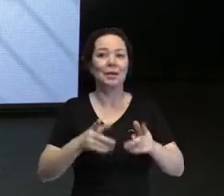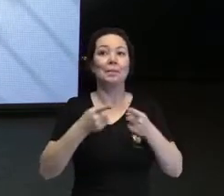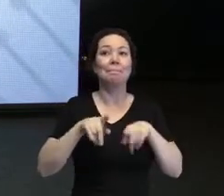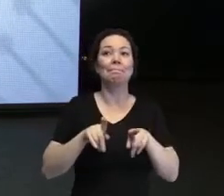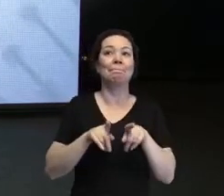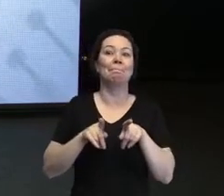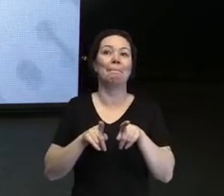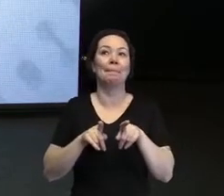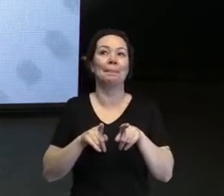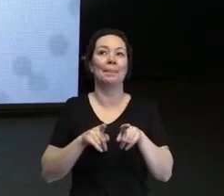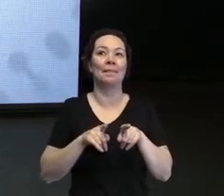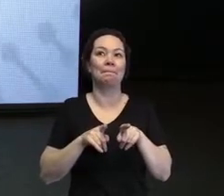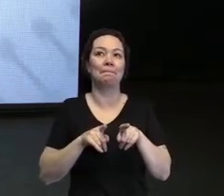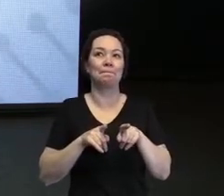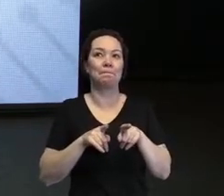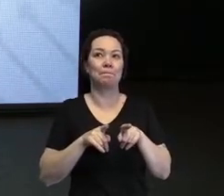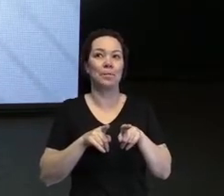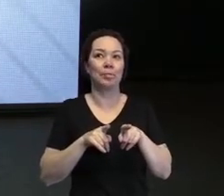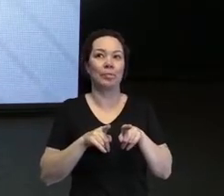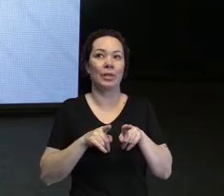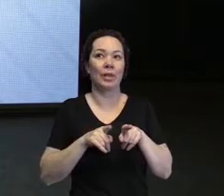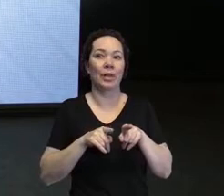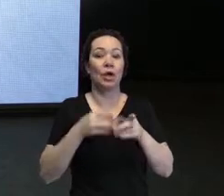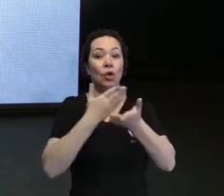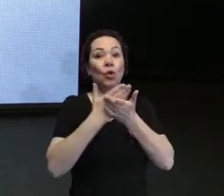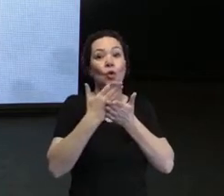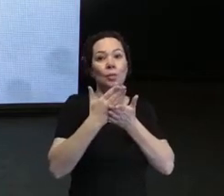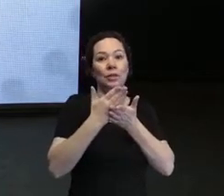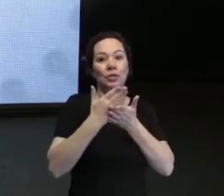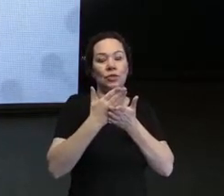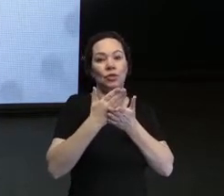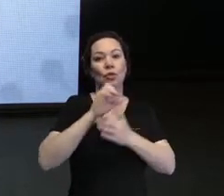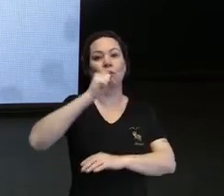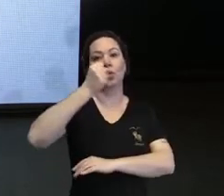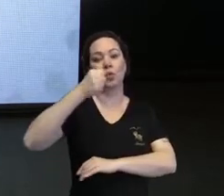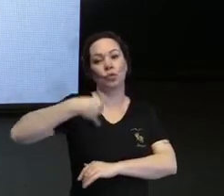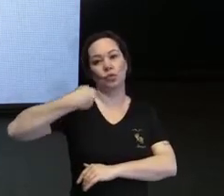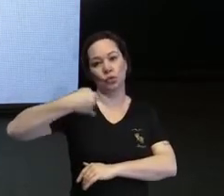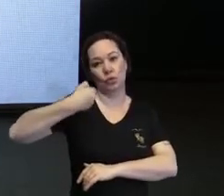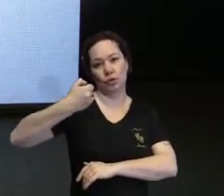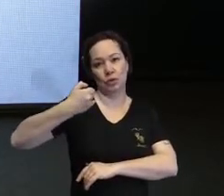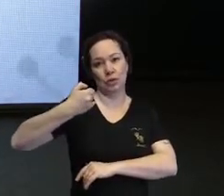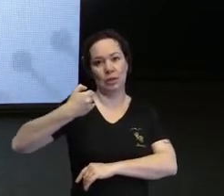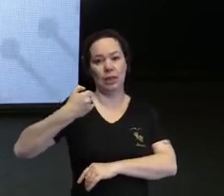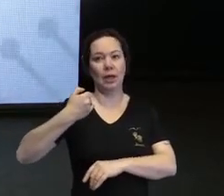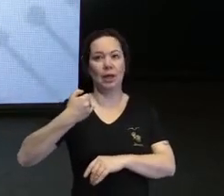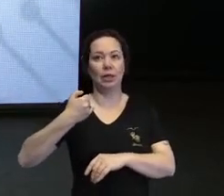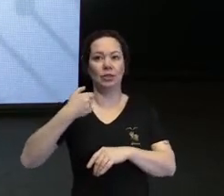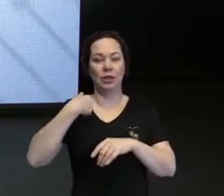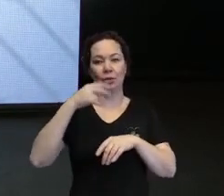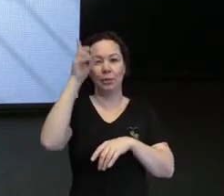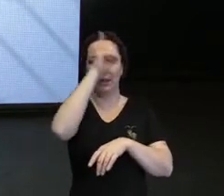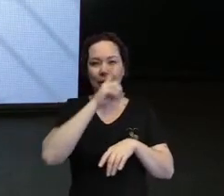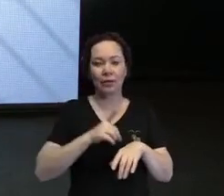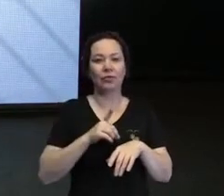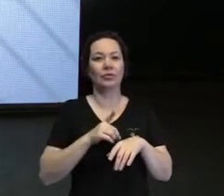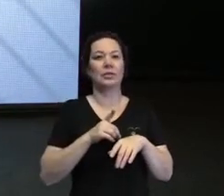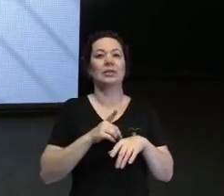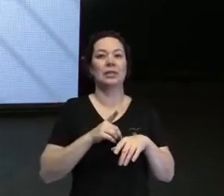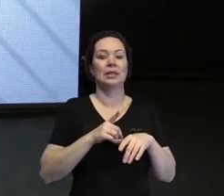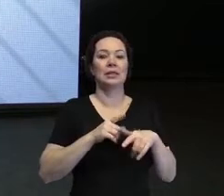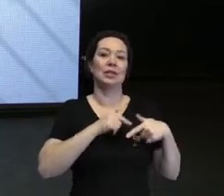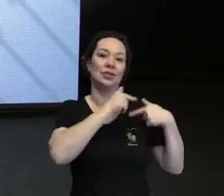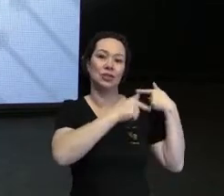eu... A deficiência se manifestou quando eu tinha oito anos de idade, né? Ela é uma deficiência congênita,